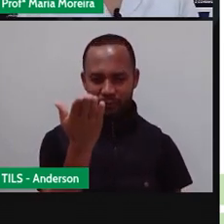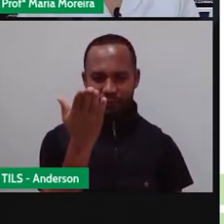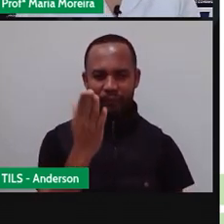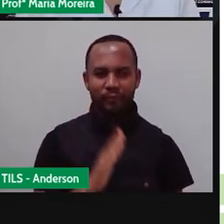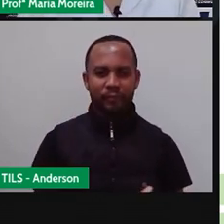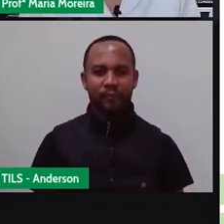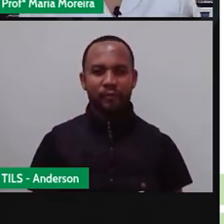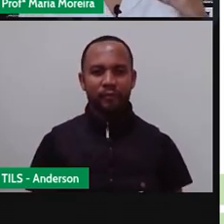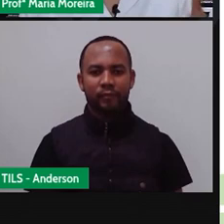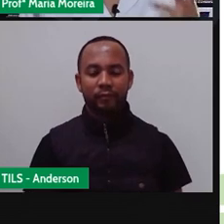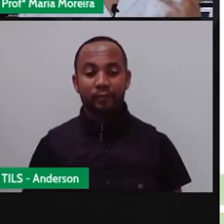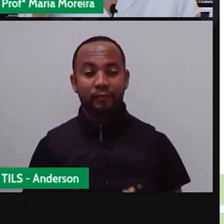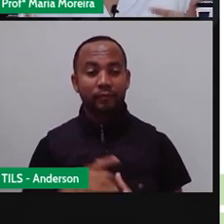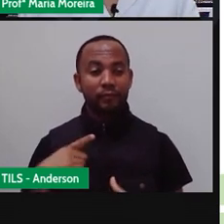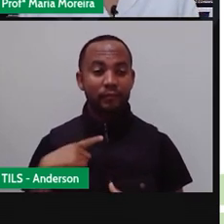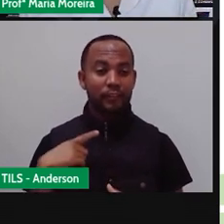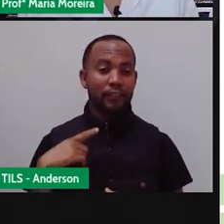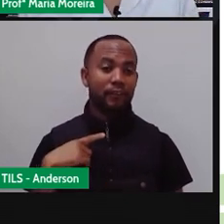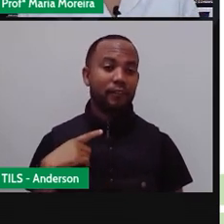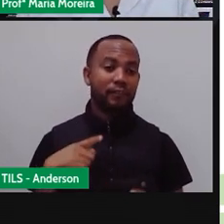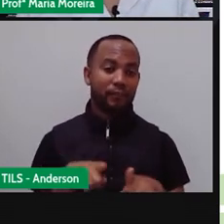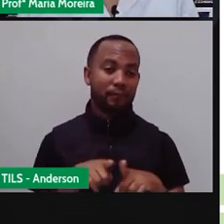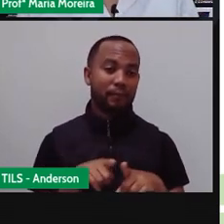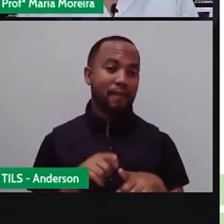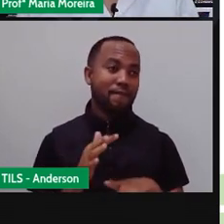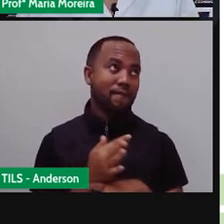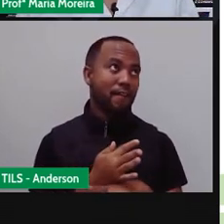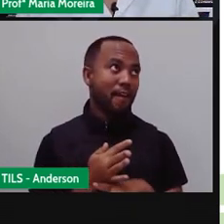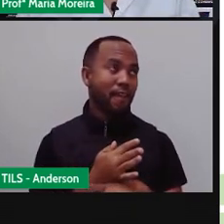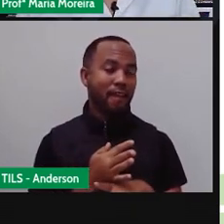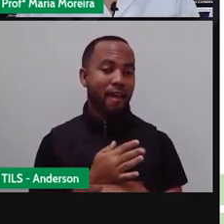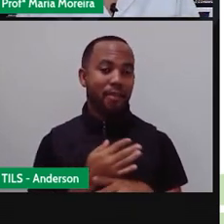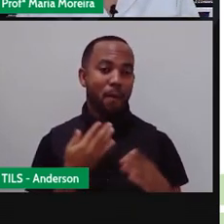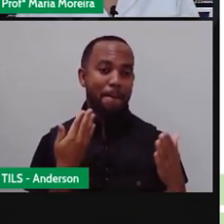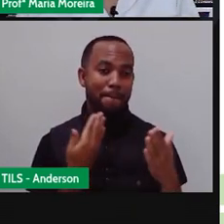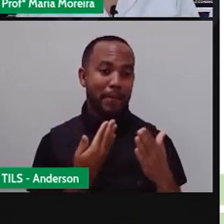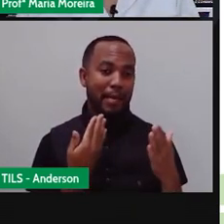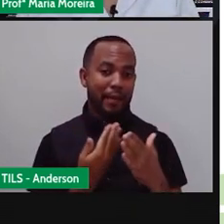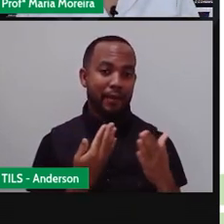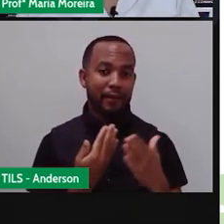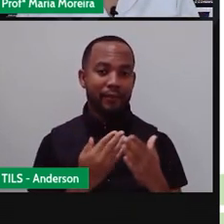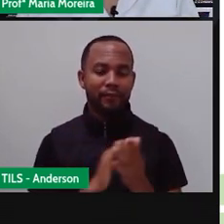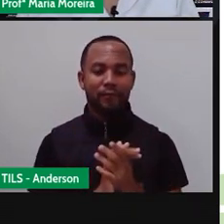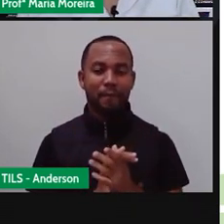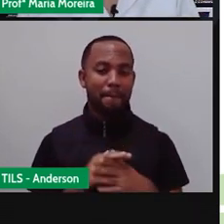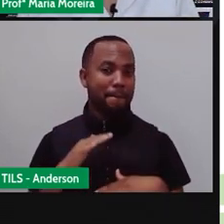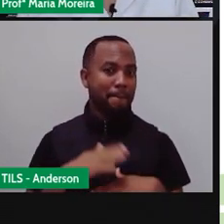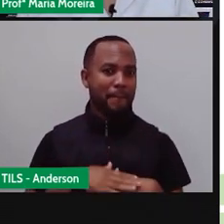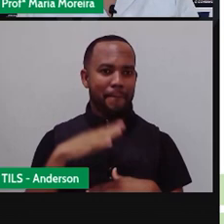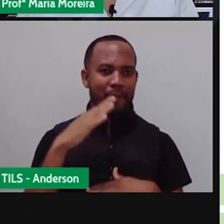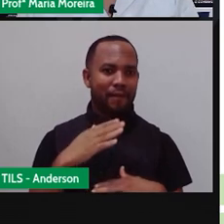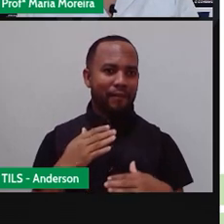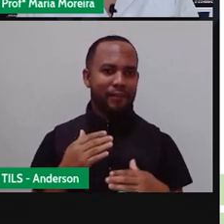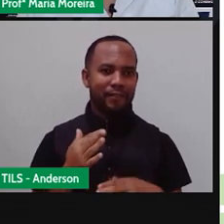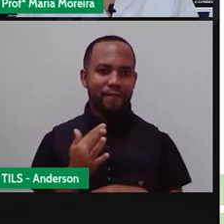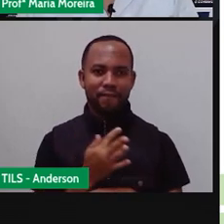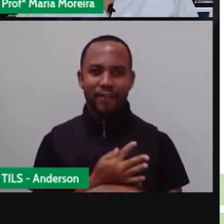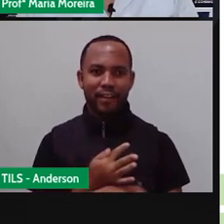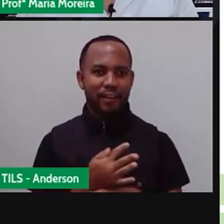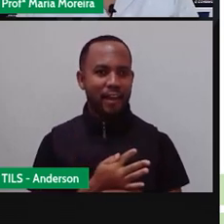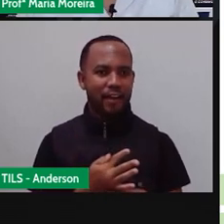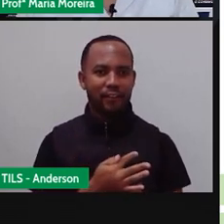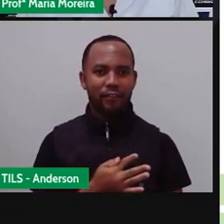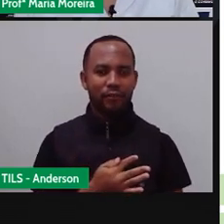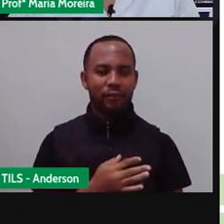pra trás. Tem um feriado aí, Anderson, se aproximando, sabia disso? Pois é, tem mais um feriado aí se aproximando, feriado do dia